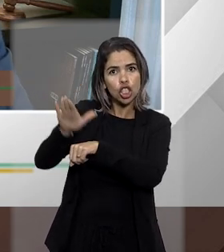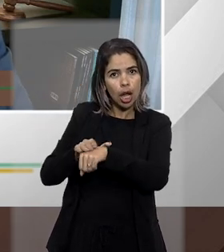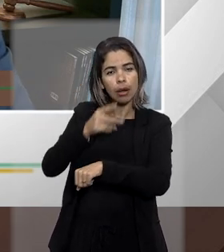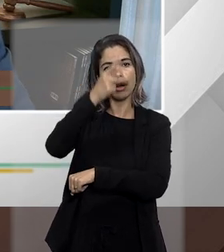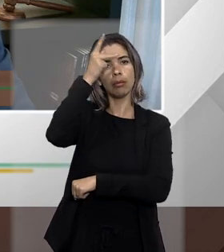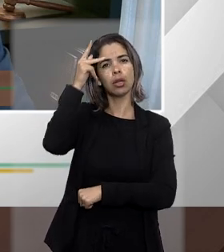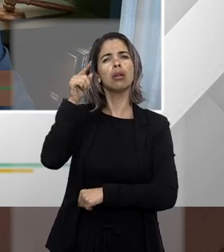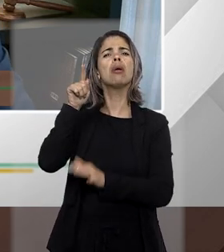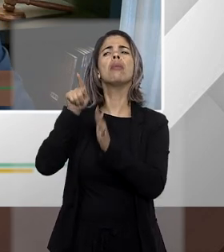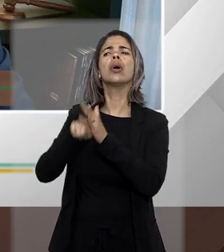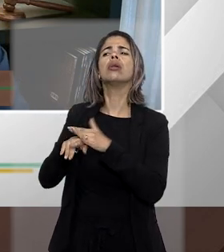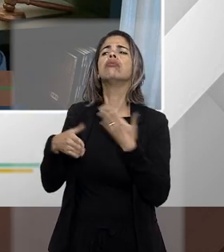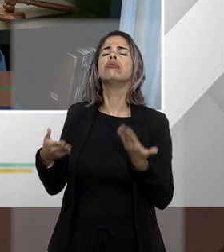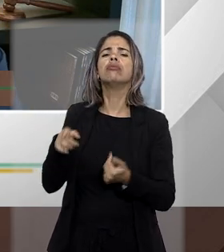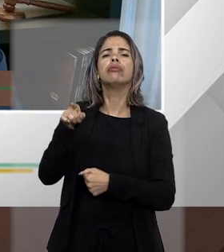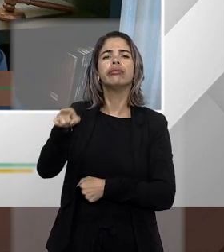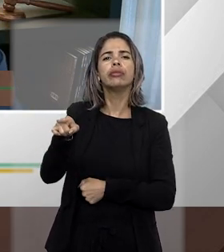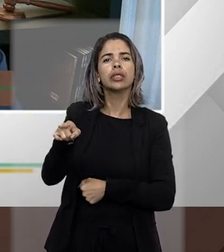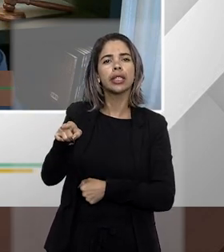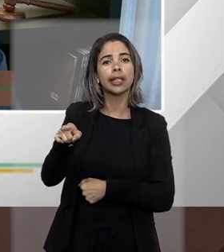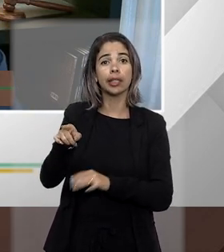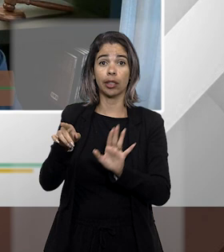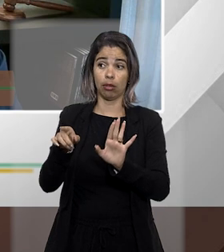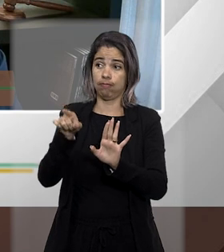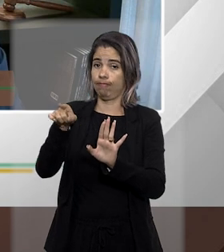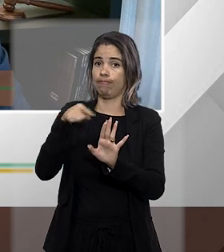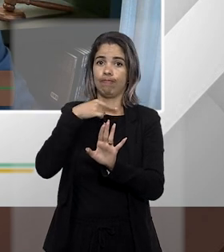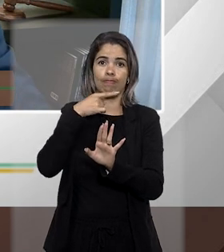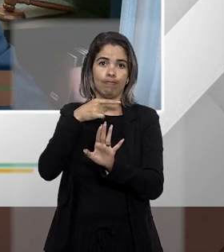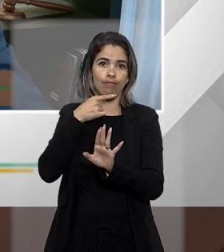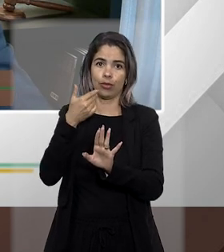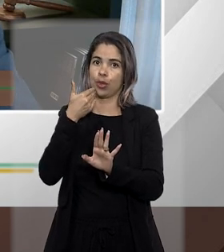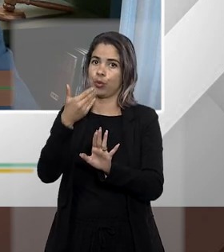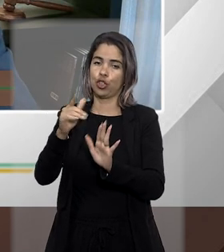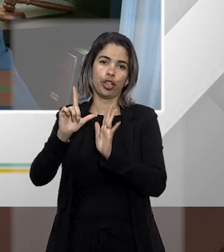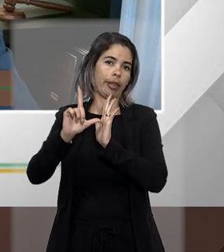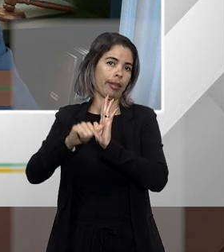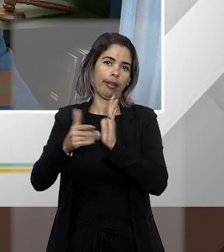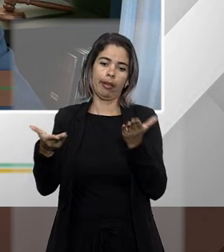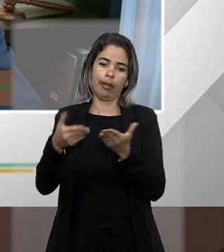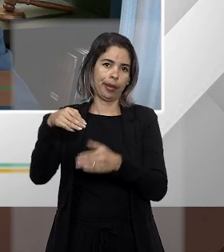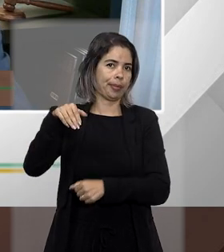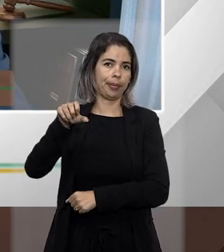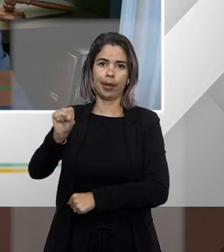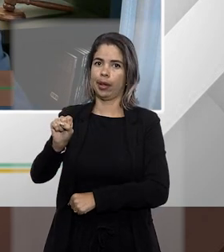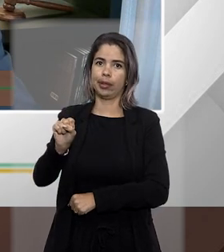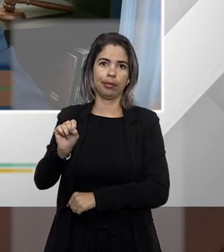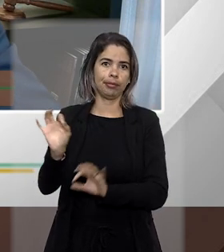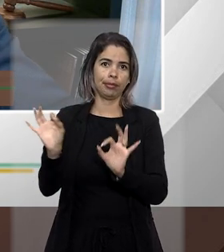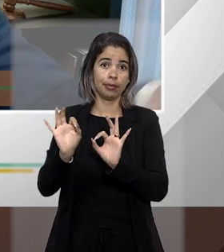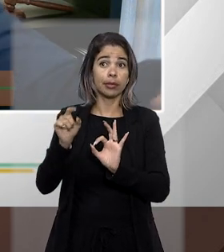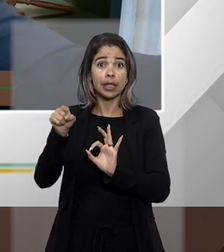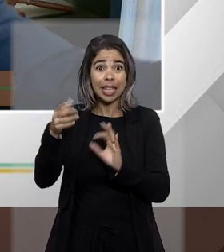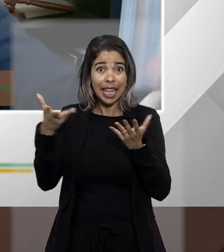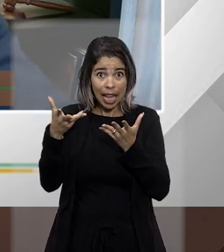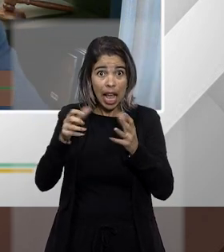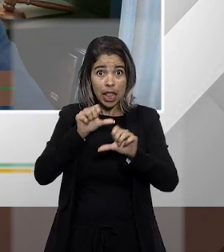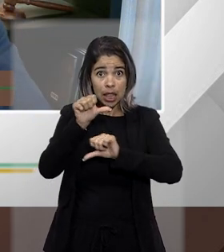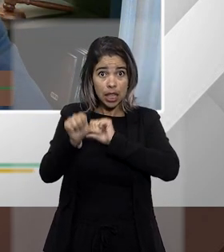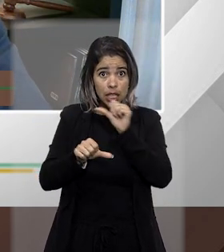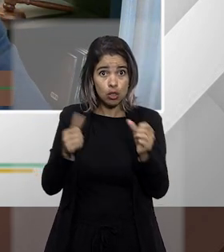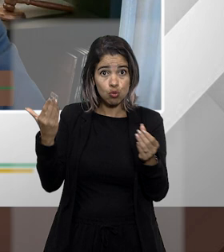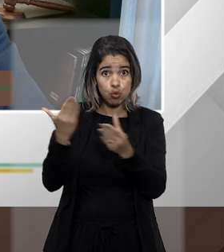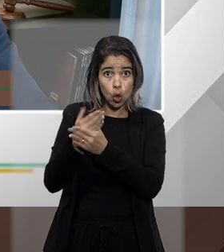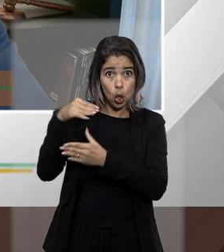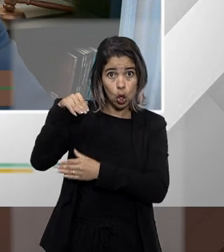não é viável fazer pedidos atrasados aqui numa data de segurança você quer transformar a sua ação de uma data de segurança numa ação de